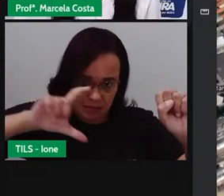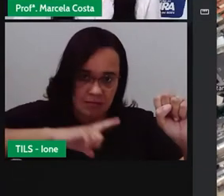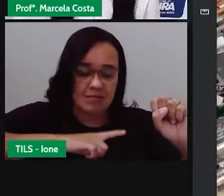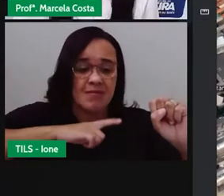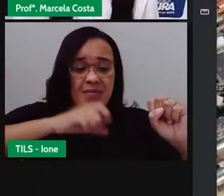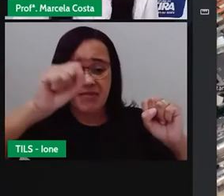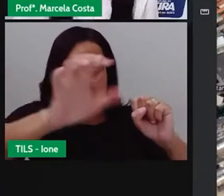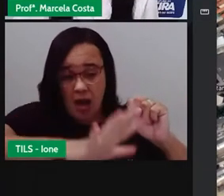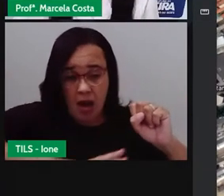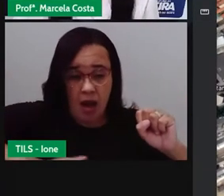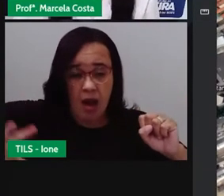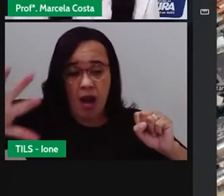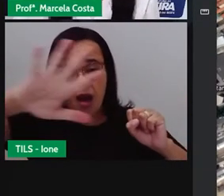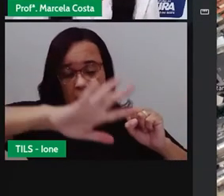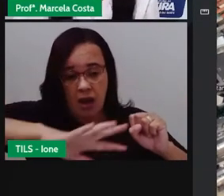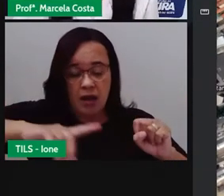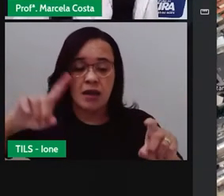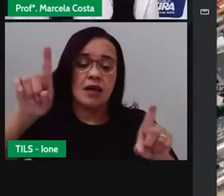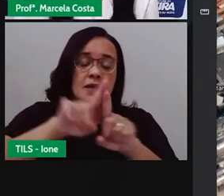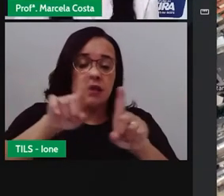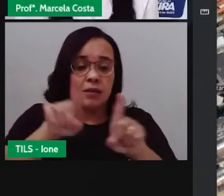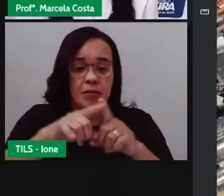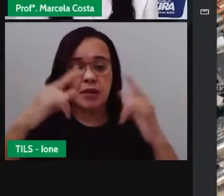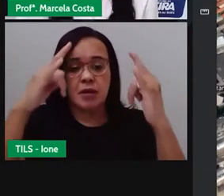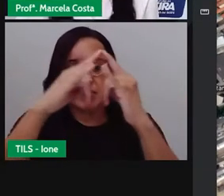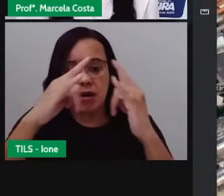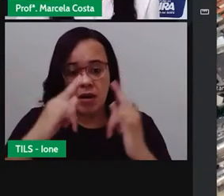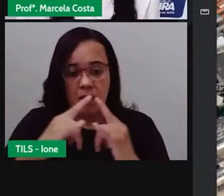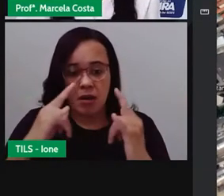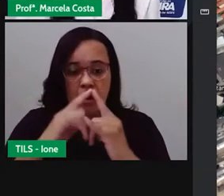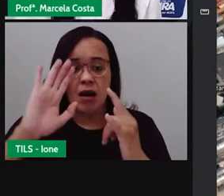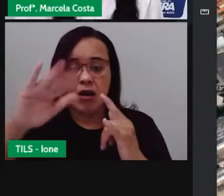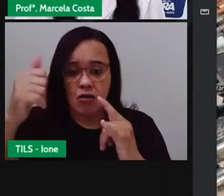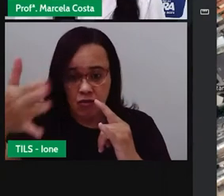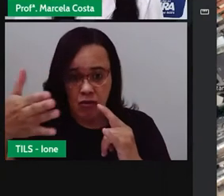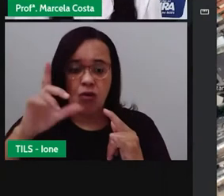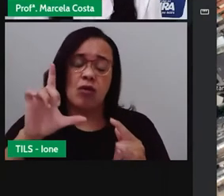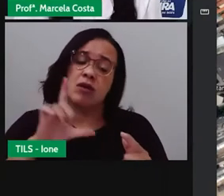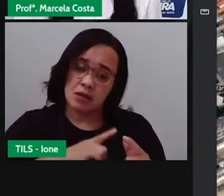interna, e algumas barracas também aqui na área externa.